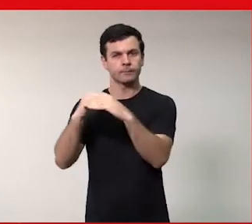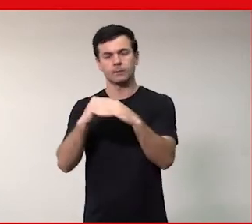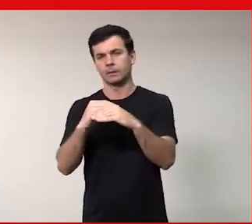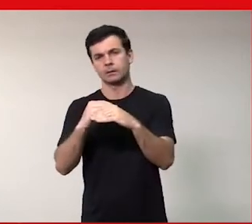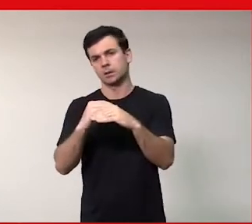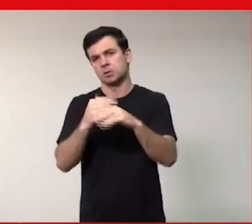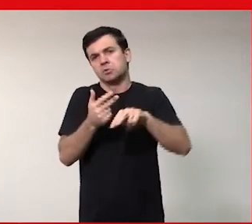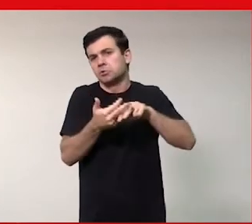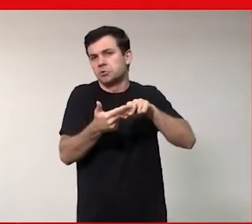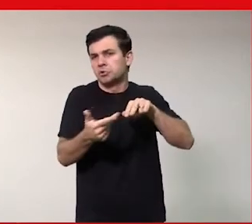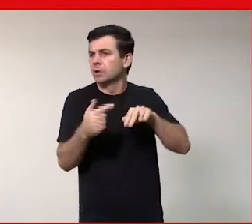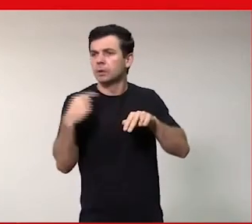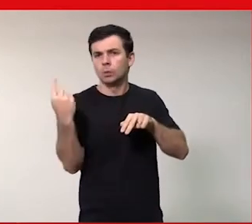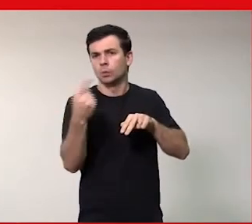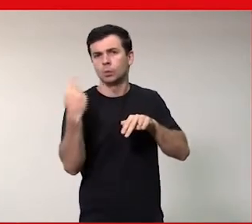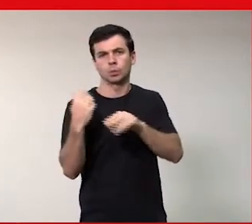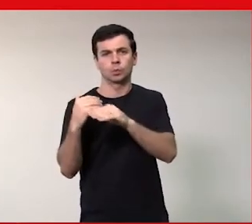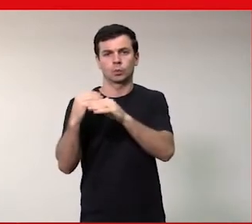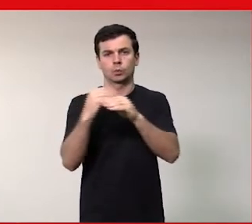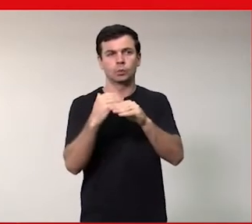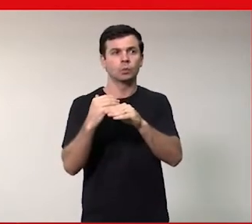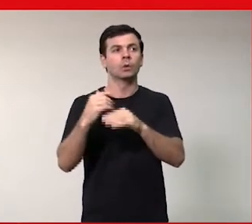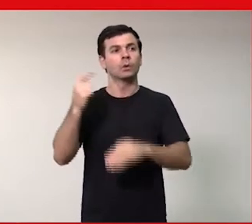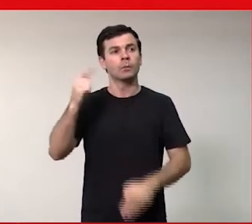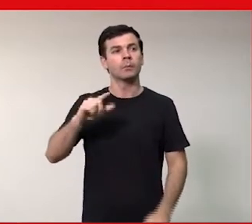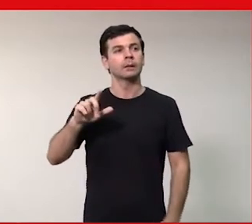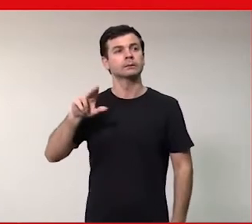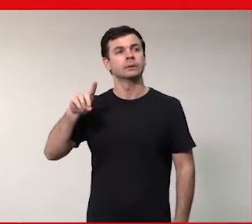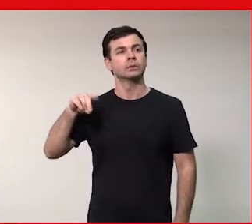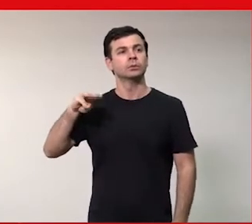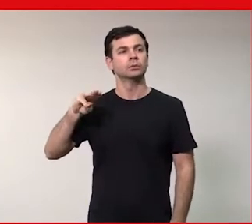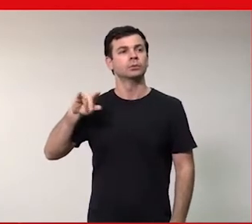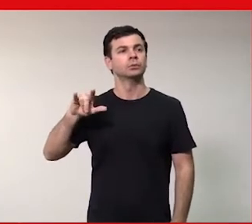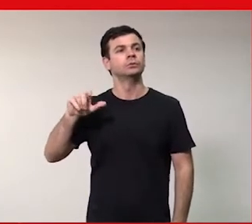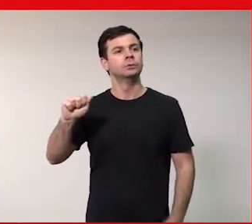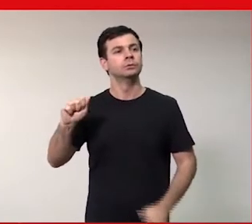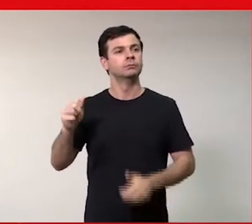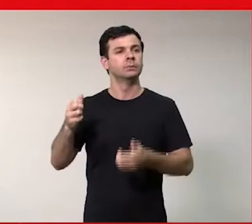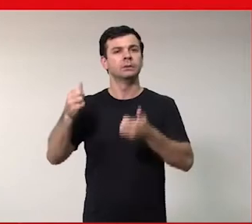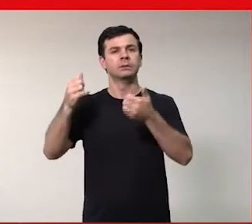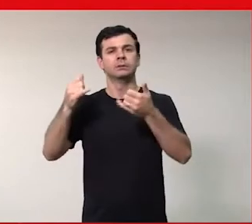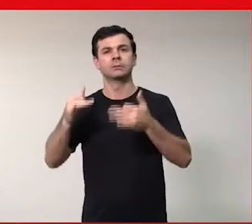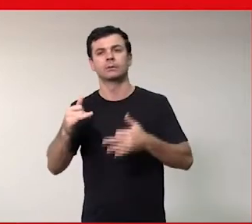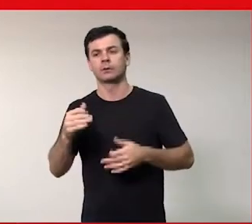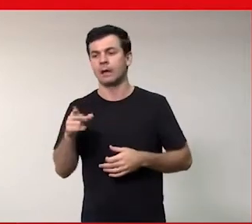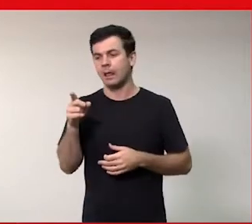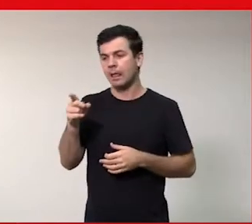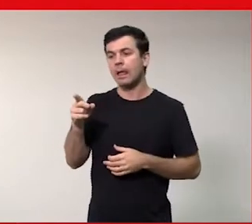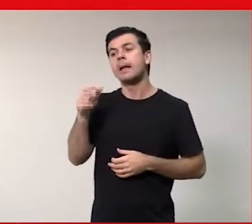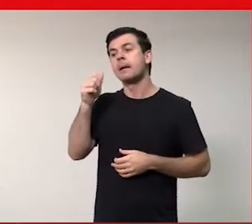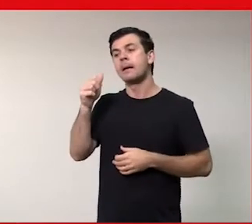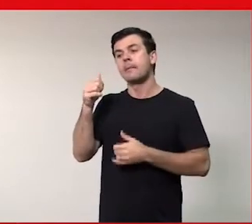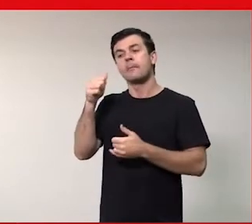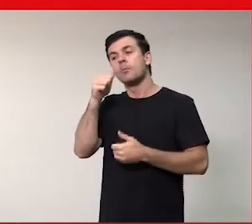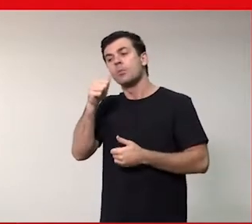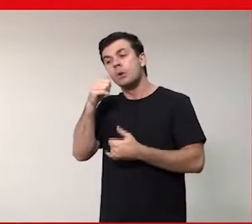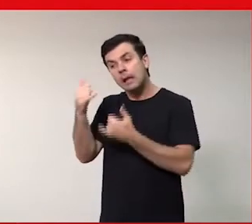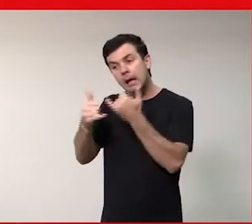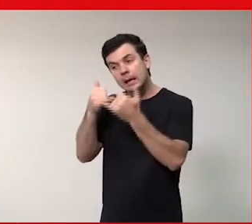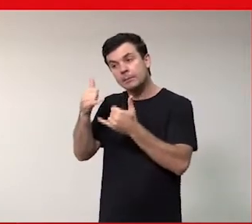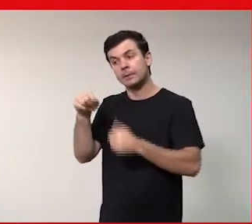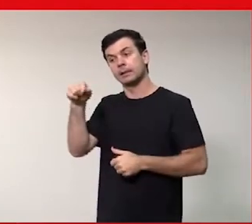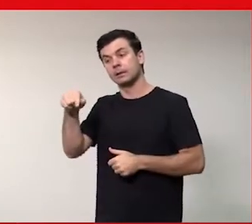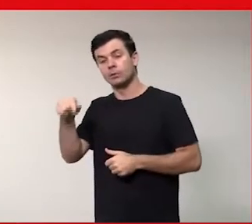e aquilo que a Ludmida falou tem que acabar com esse negócio de brinquedinho de menino brinquedinho de menina não depende do seu